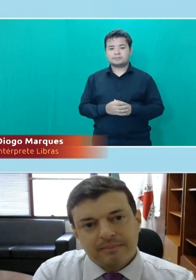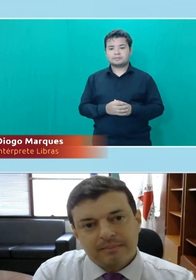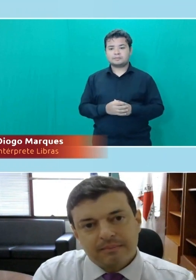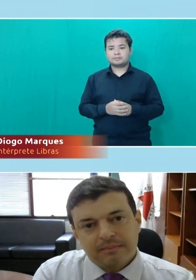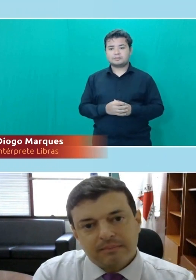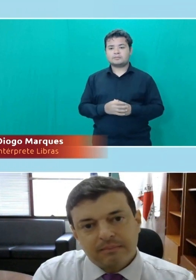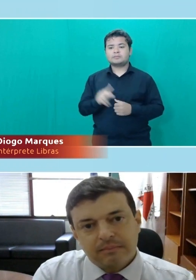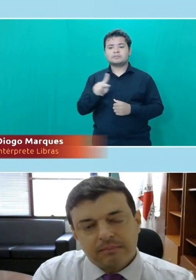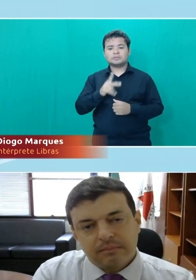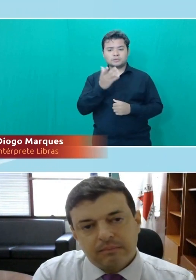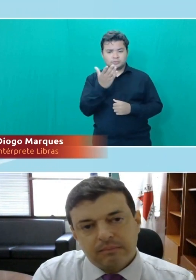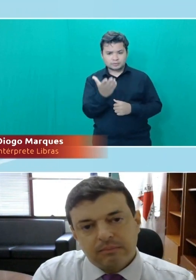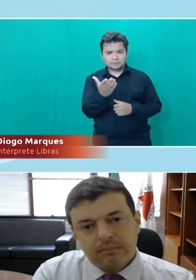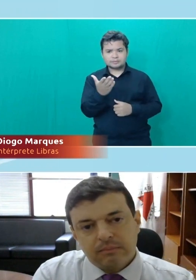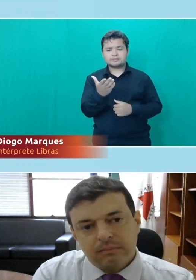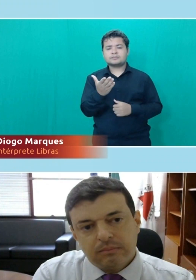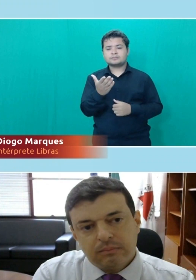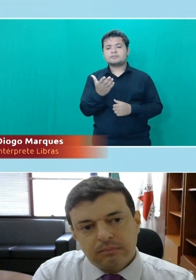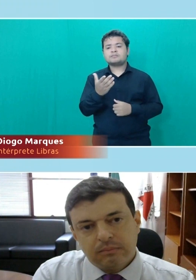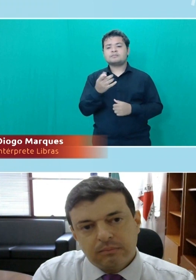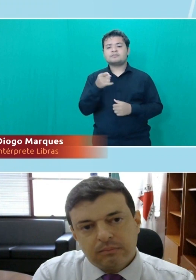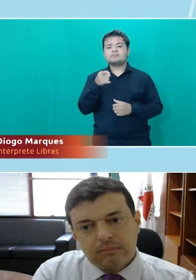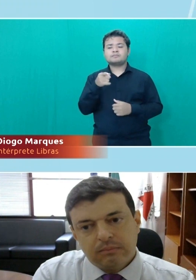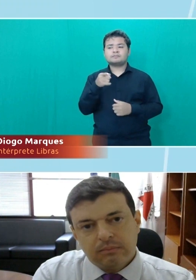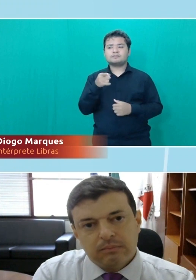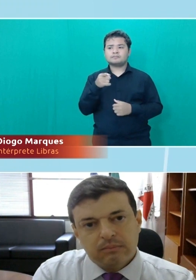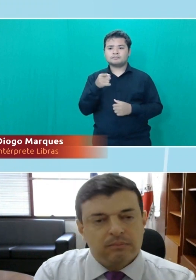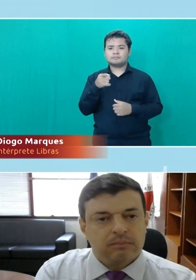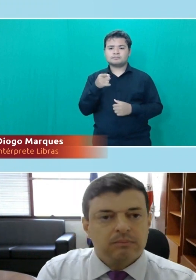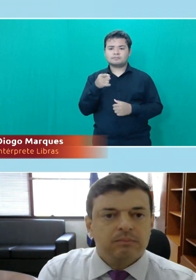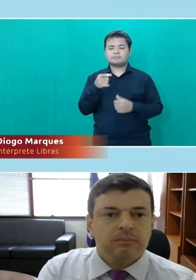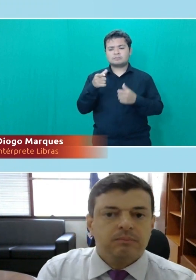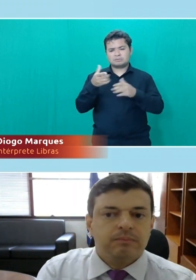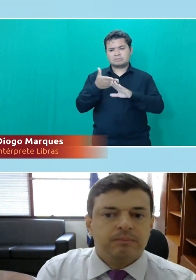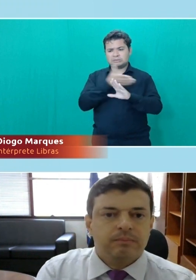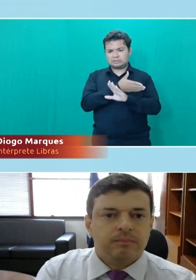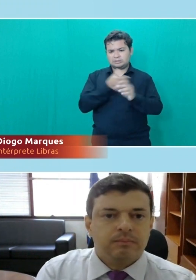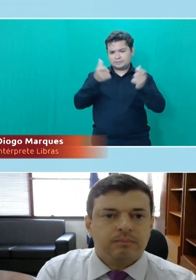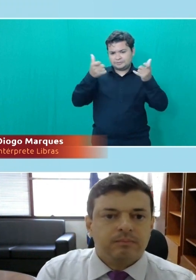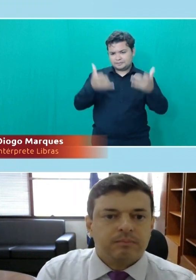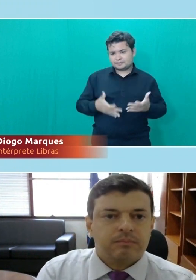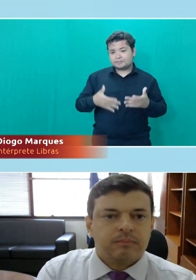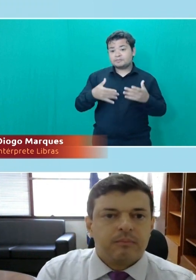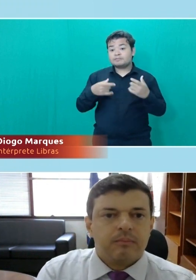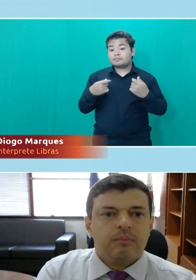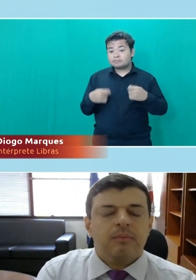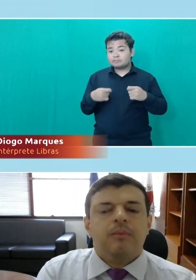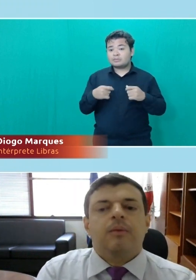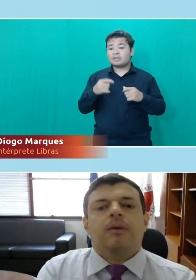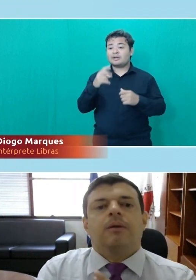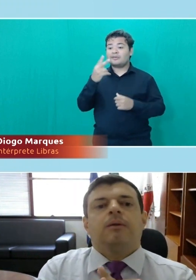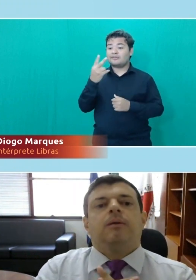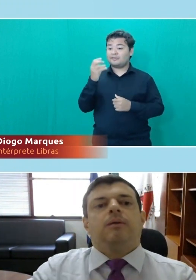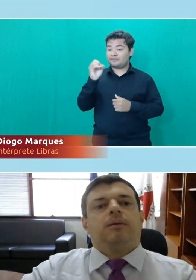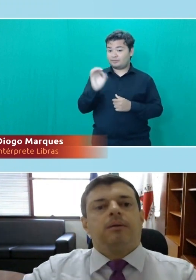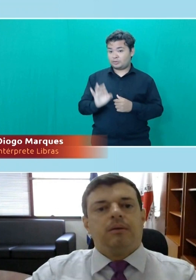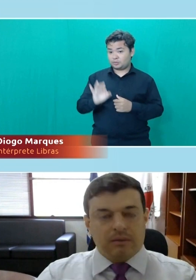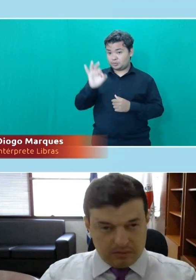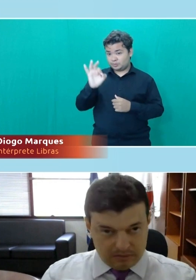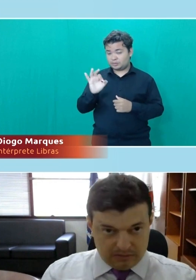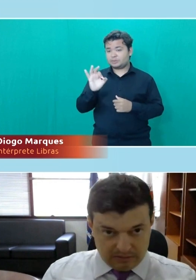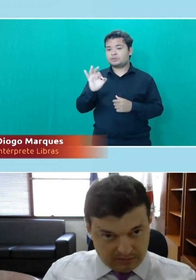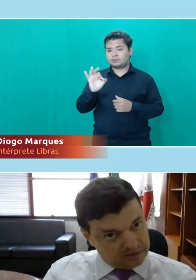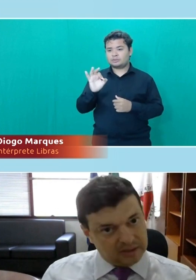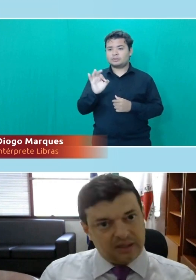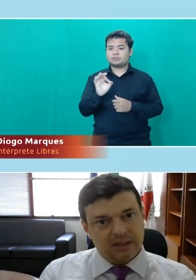Professor, e nesse caso, pelo que até se deu aqui no começo, deve haver reserva de pelo menos 20% acima de